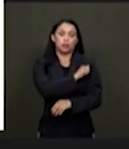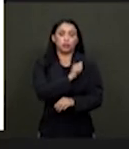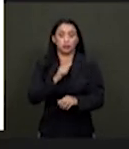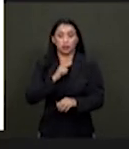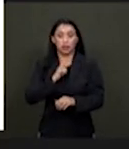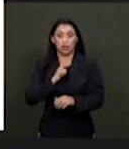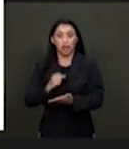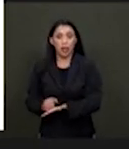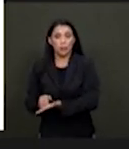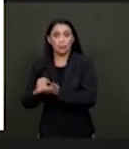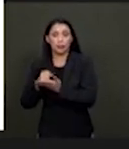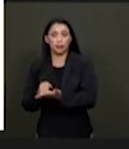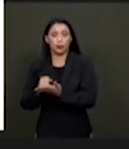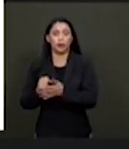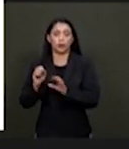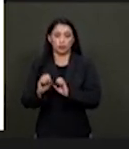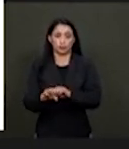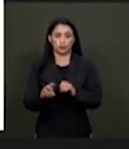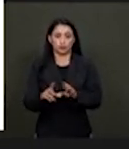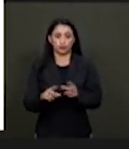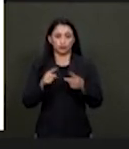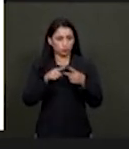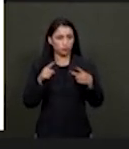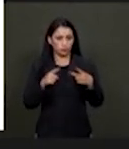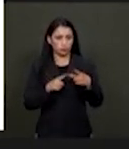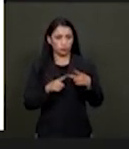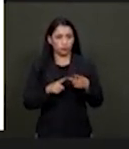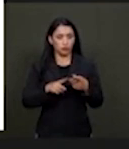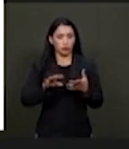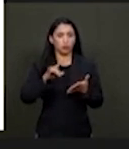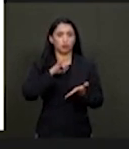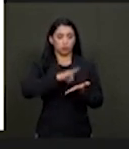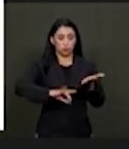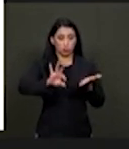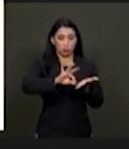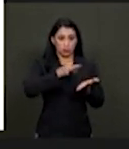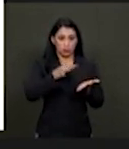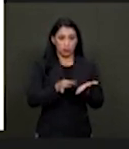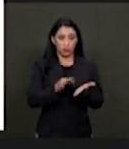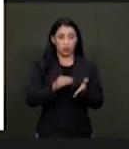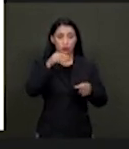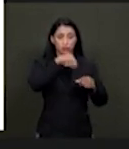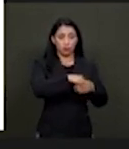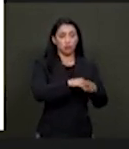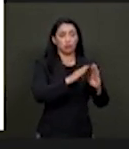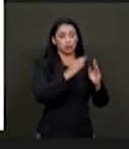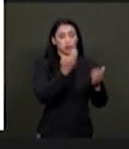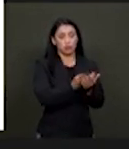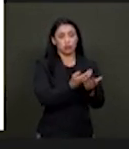de destacar dois aspectos em relação a essas matrículas. Primeiro aspecto é que, desde 1998,